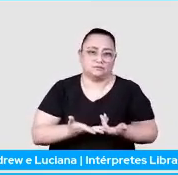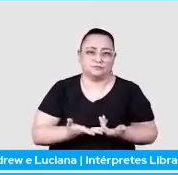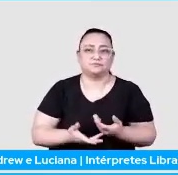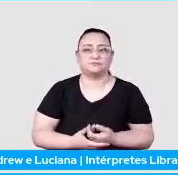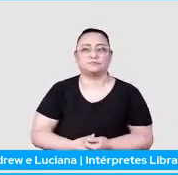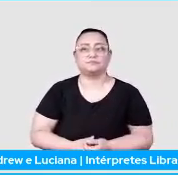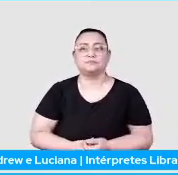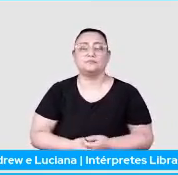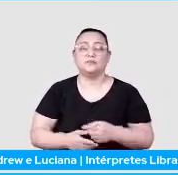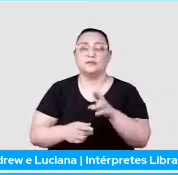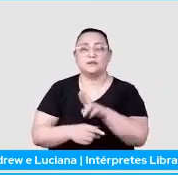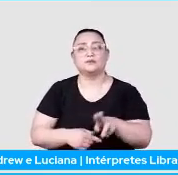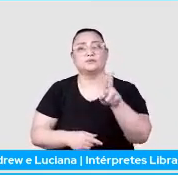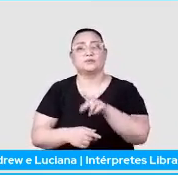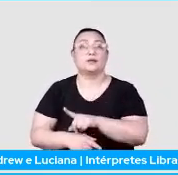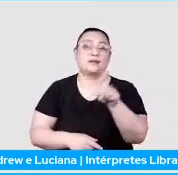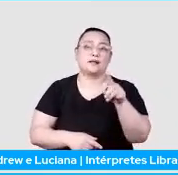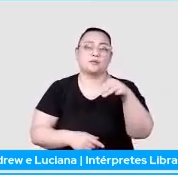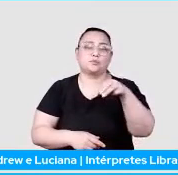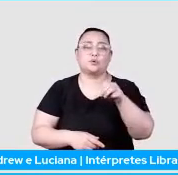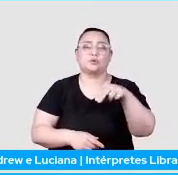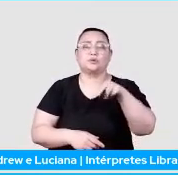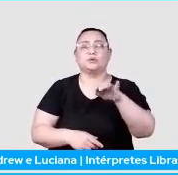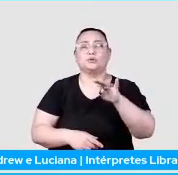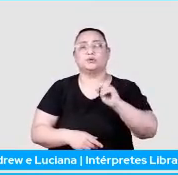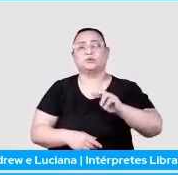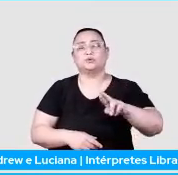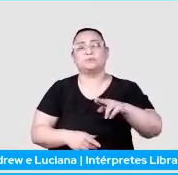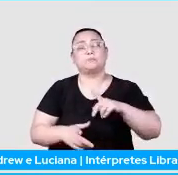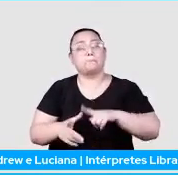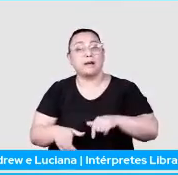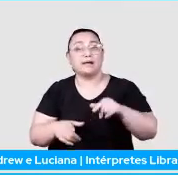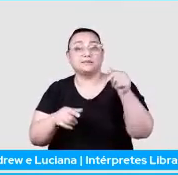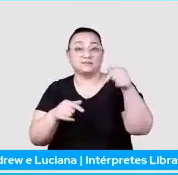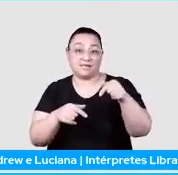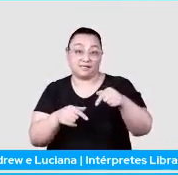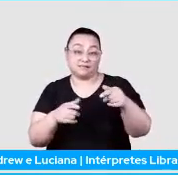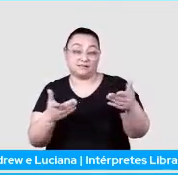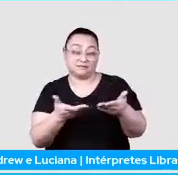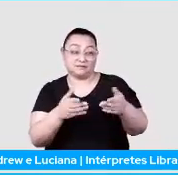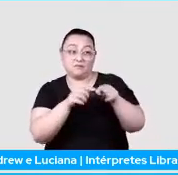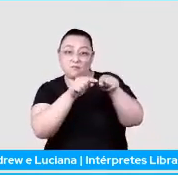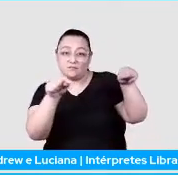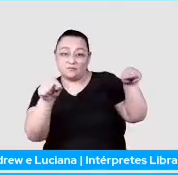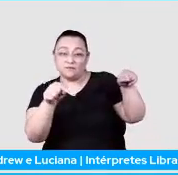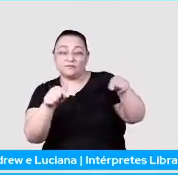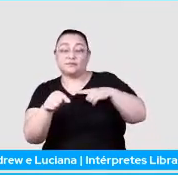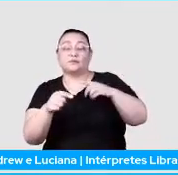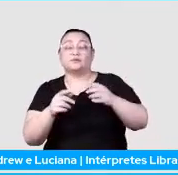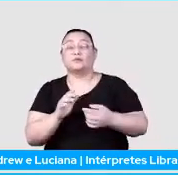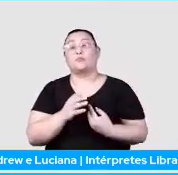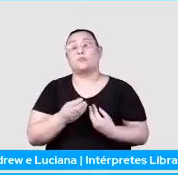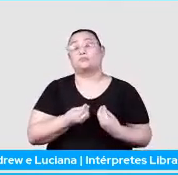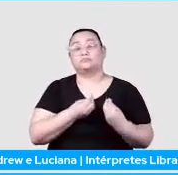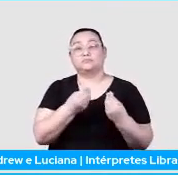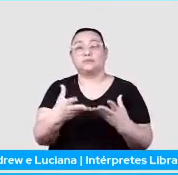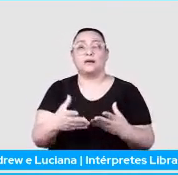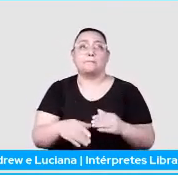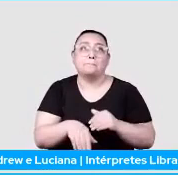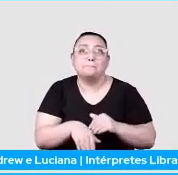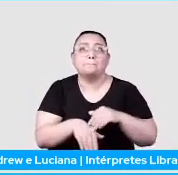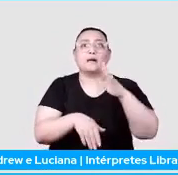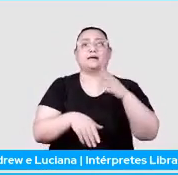lá no monitor. Mas o Spider Moon te oferece mais estatísticas ainda.